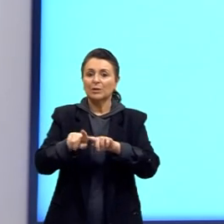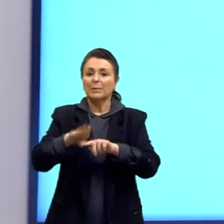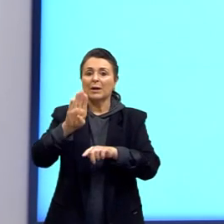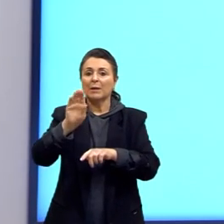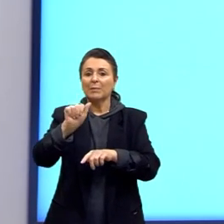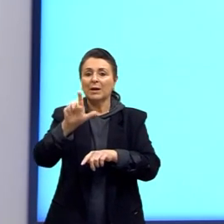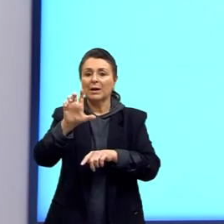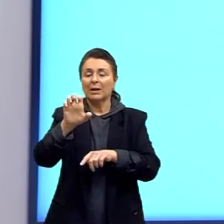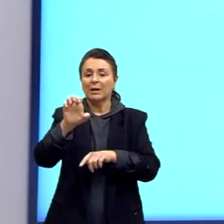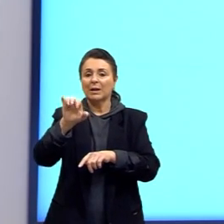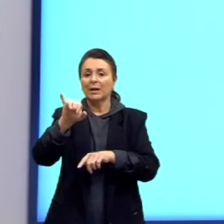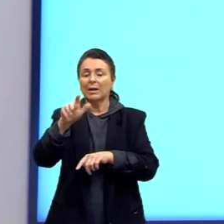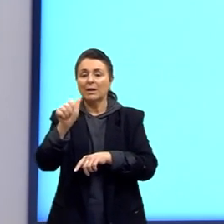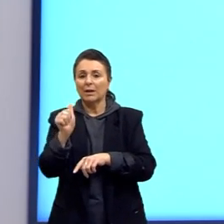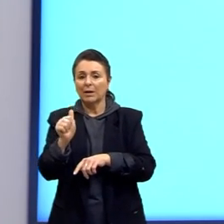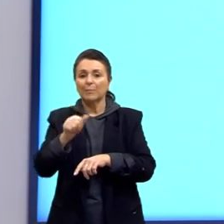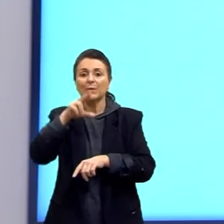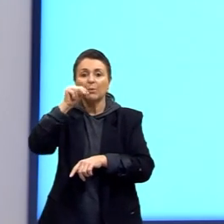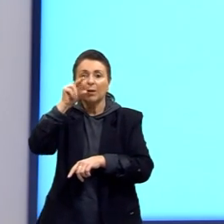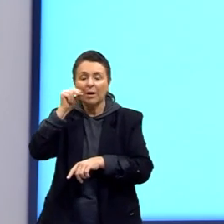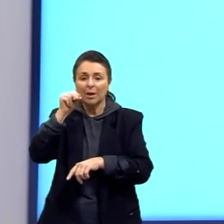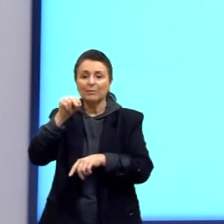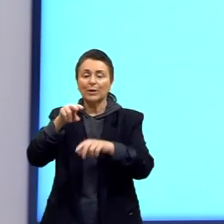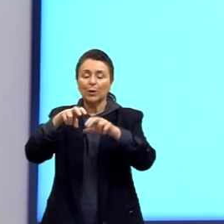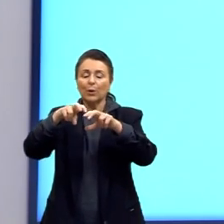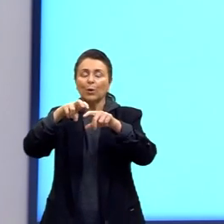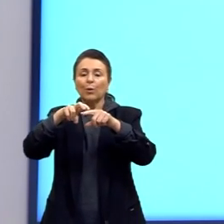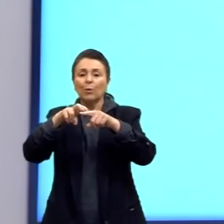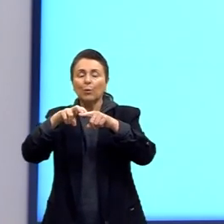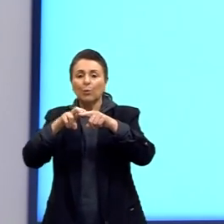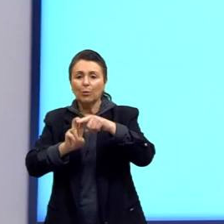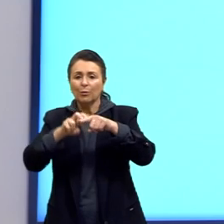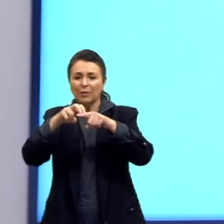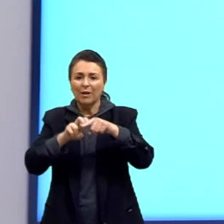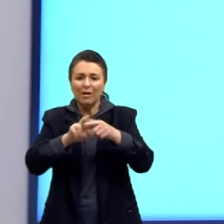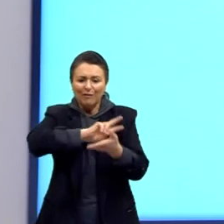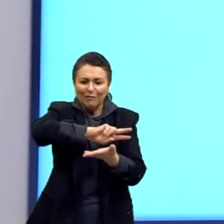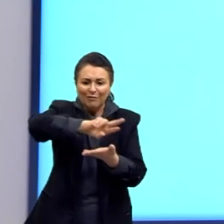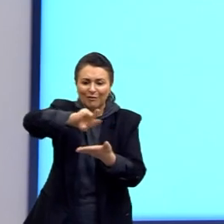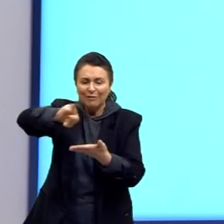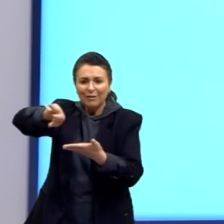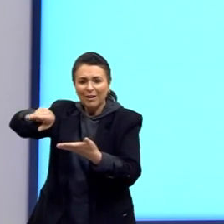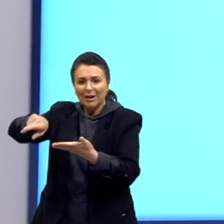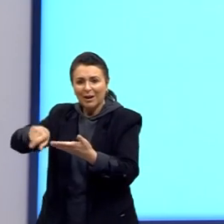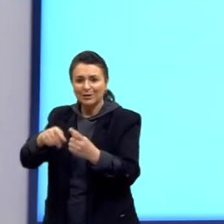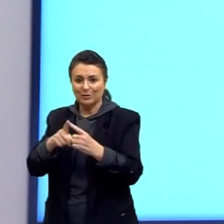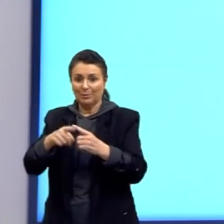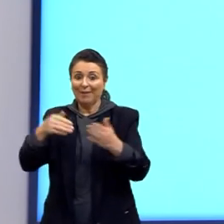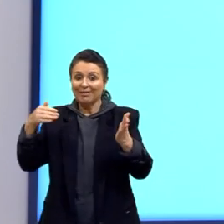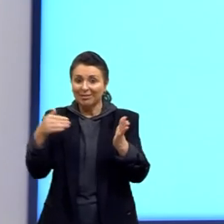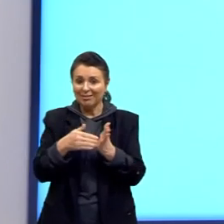uma ave, um morcego, um cavalo, uma toupeira, salamandra e o ser humano.